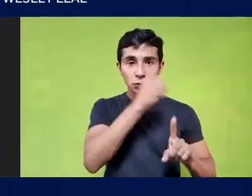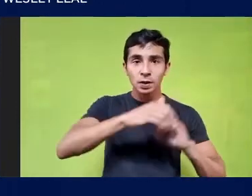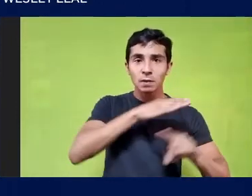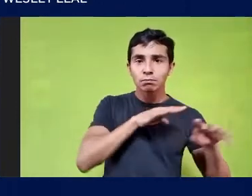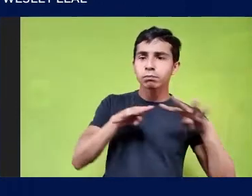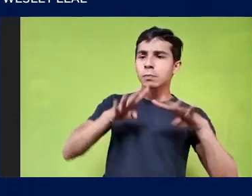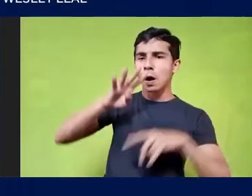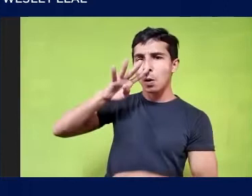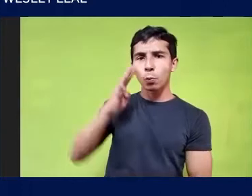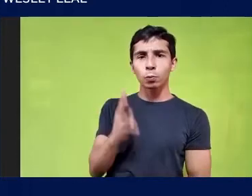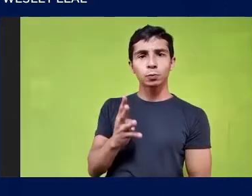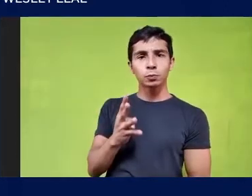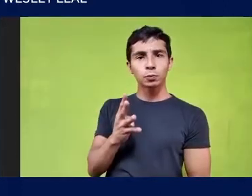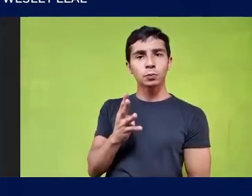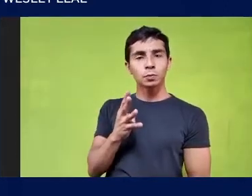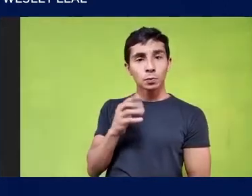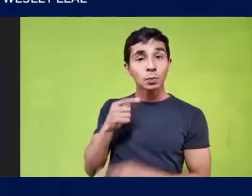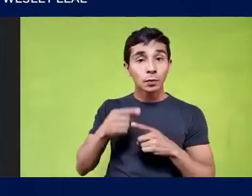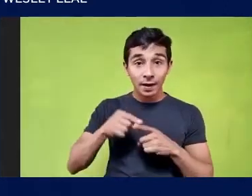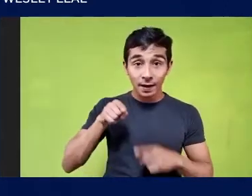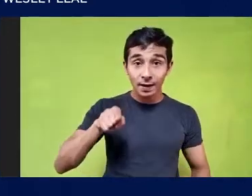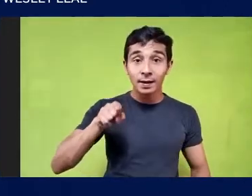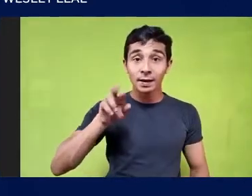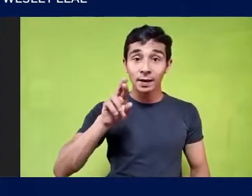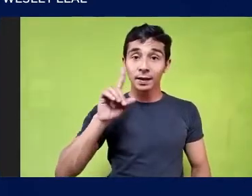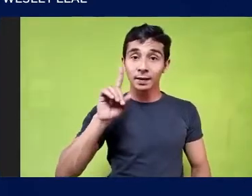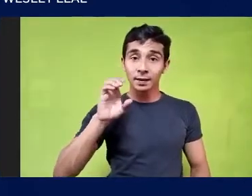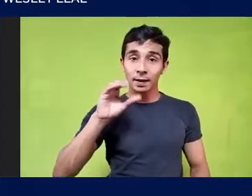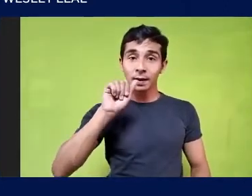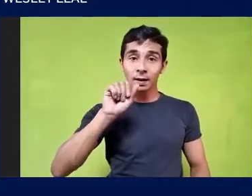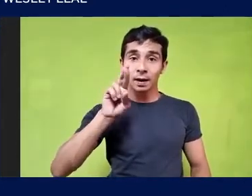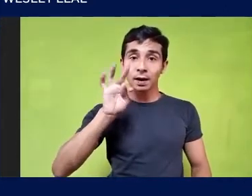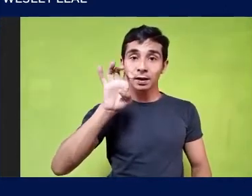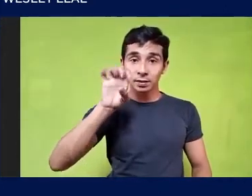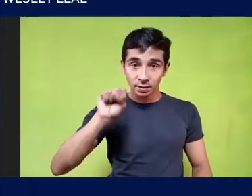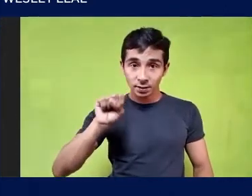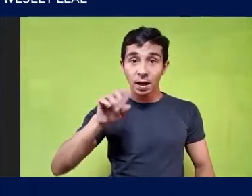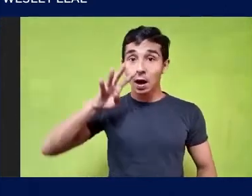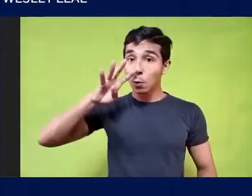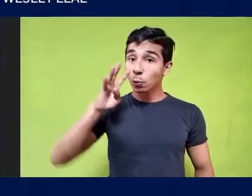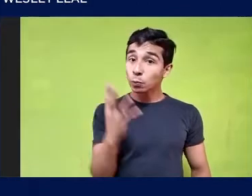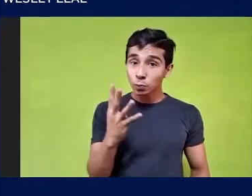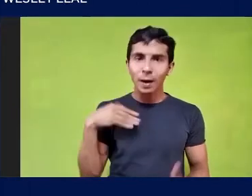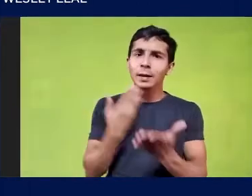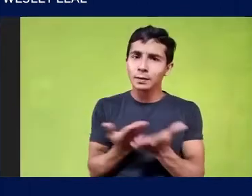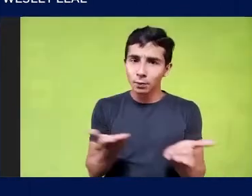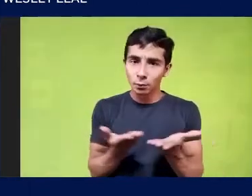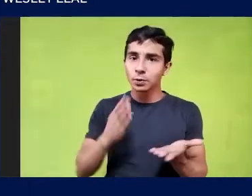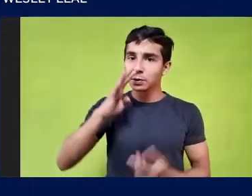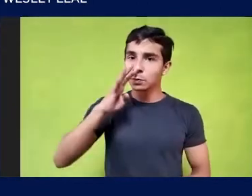Esse René Descartes Foi acusado E é acusado até hoje Você é muito cartesiano